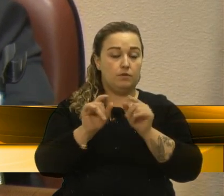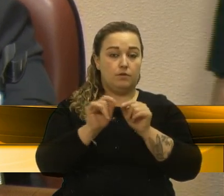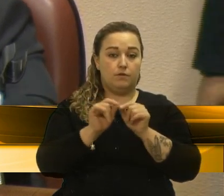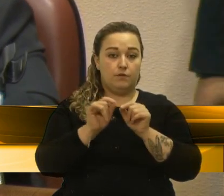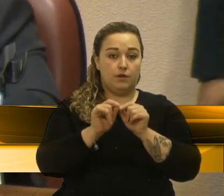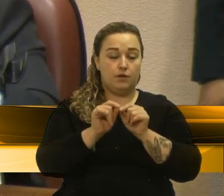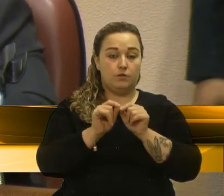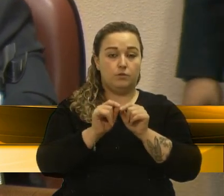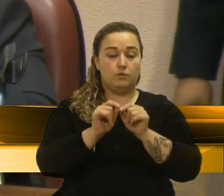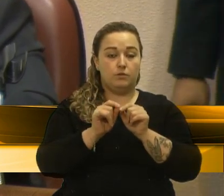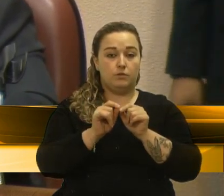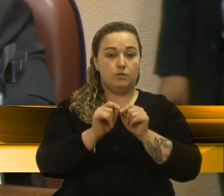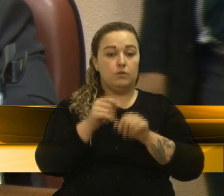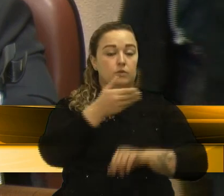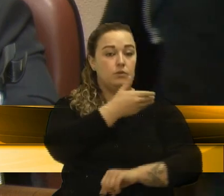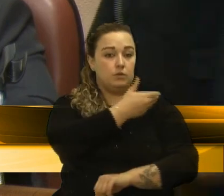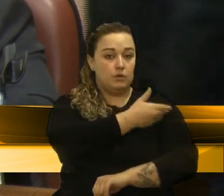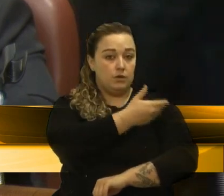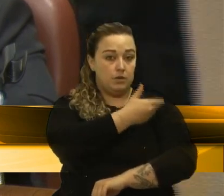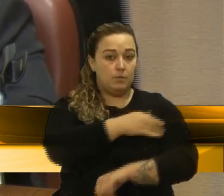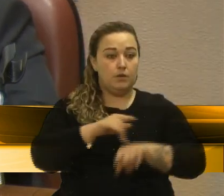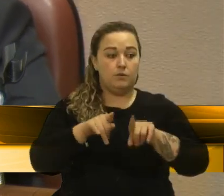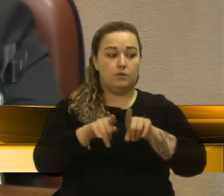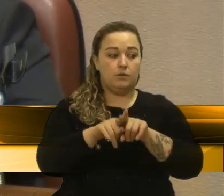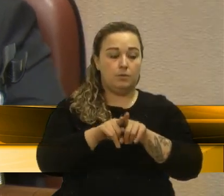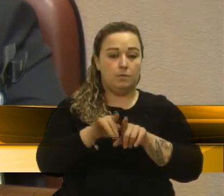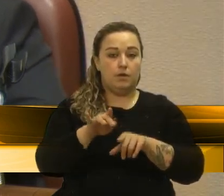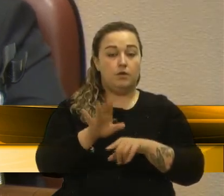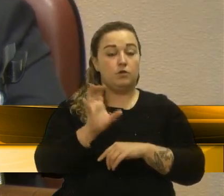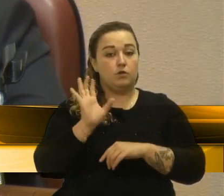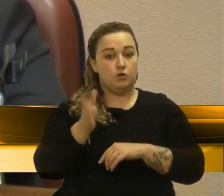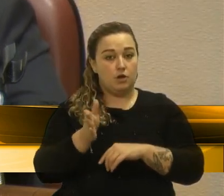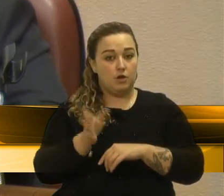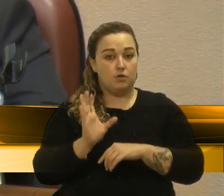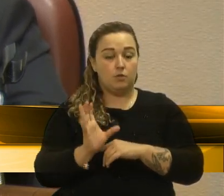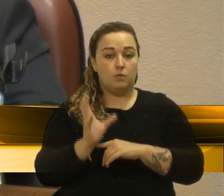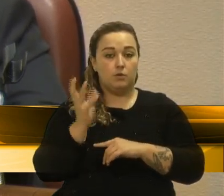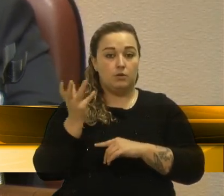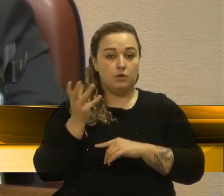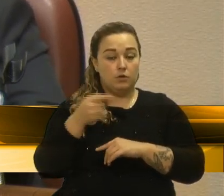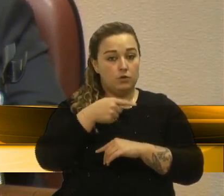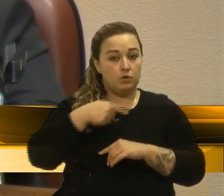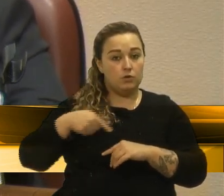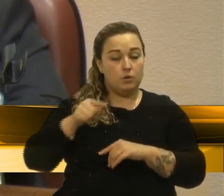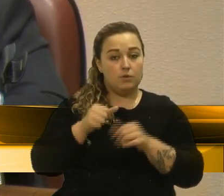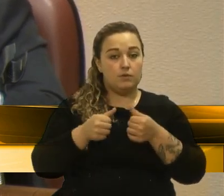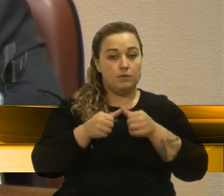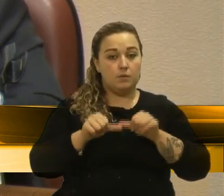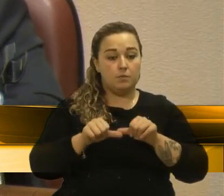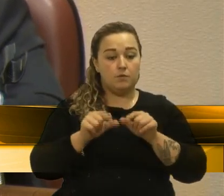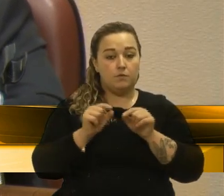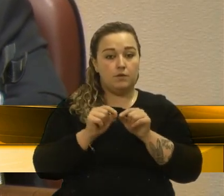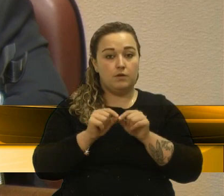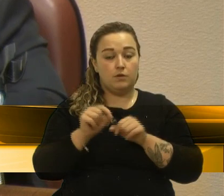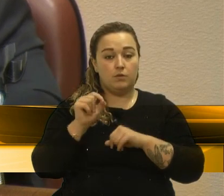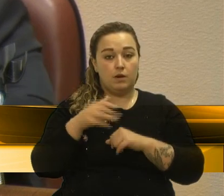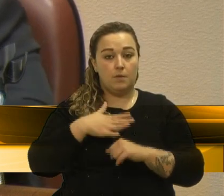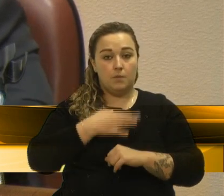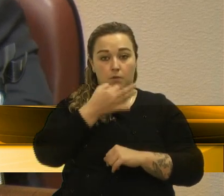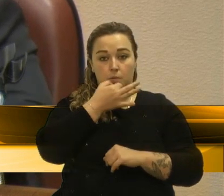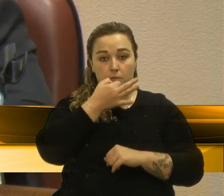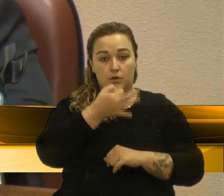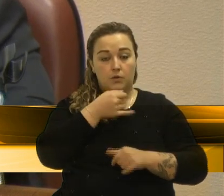sendo feitos, os treinamentos e capacitação estão ocorrendo, e nós estamos fazendo, na minha visão, o